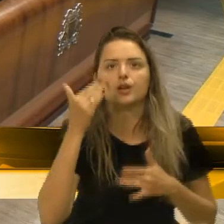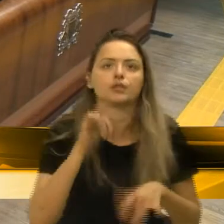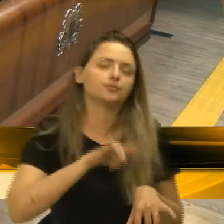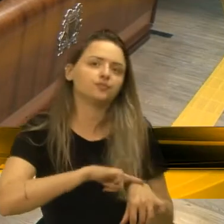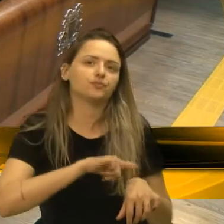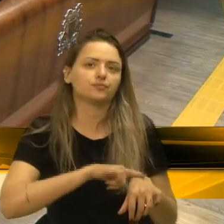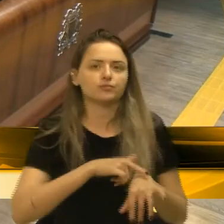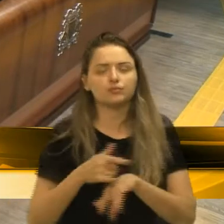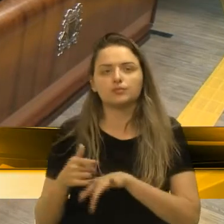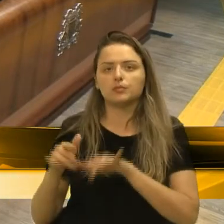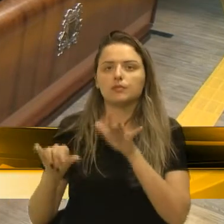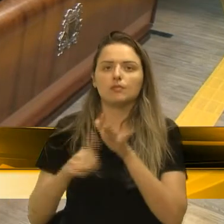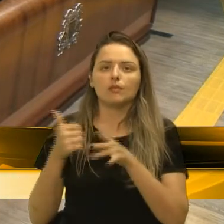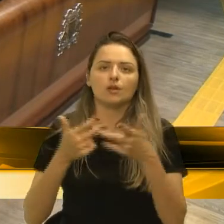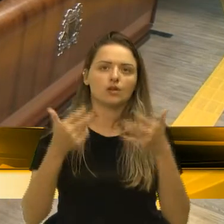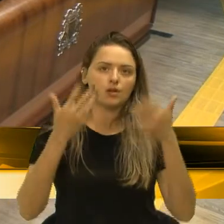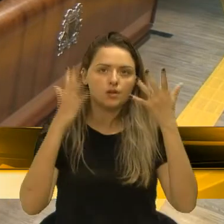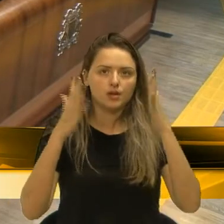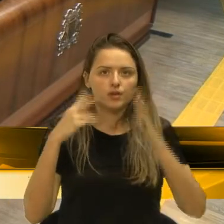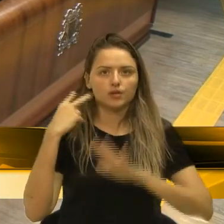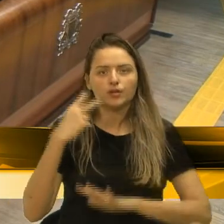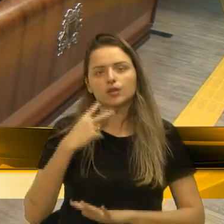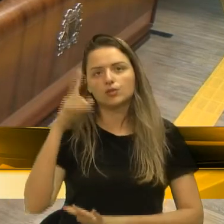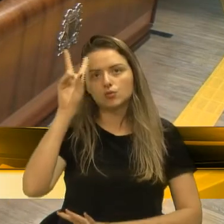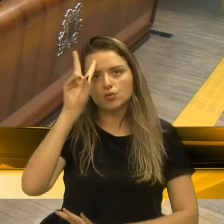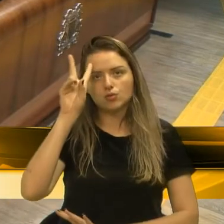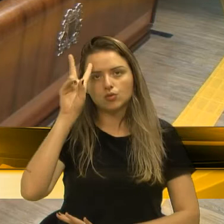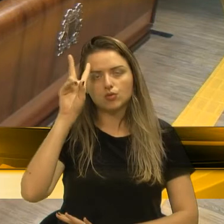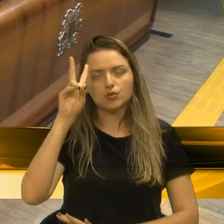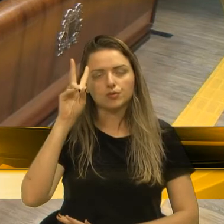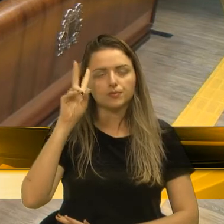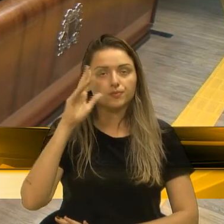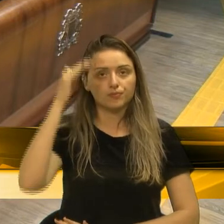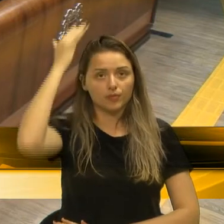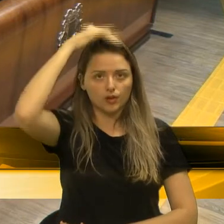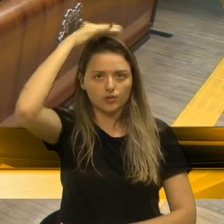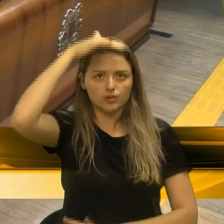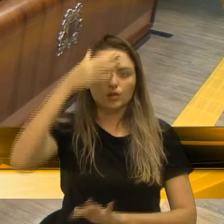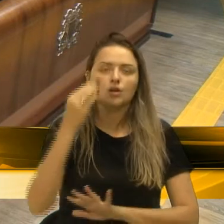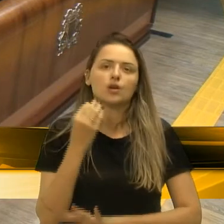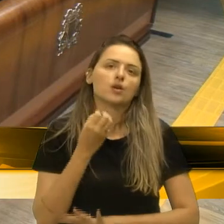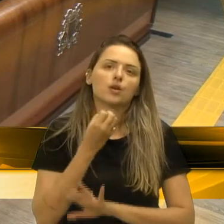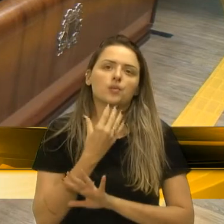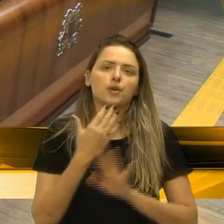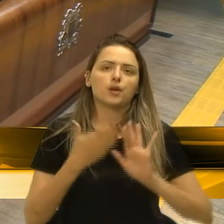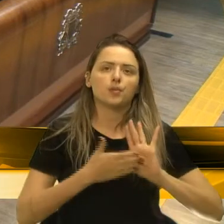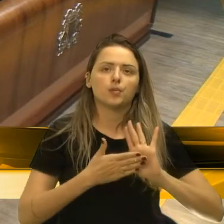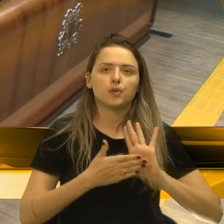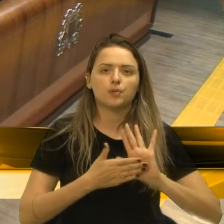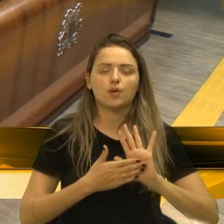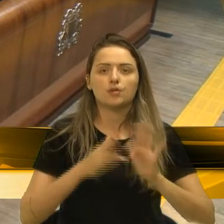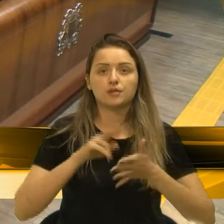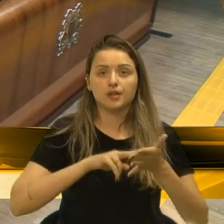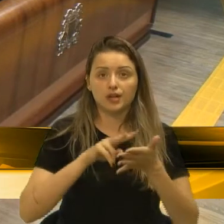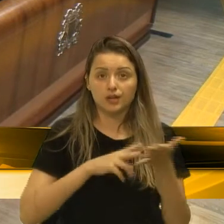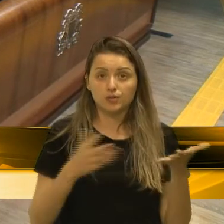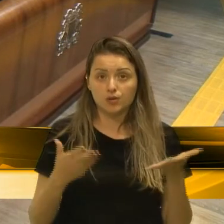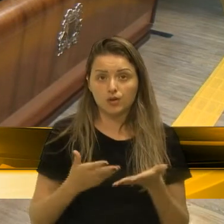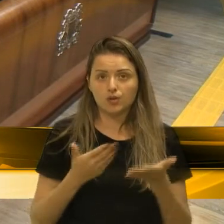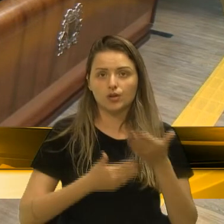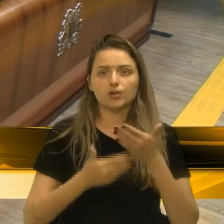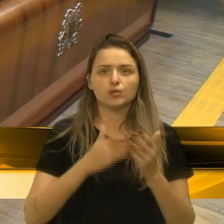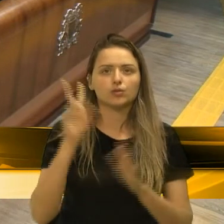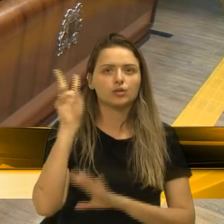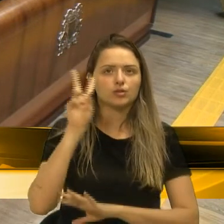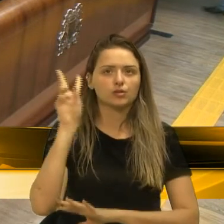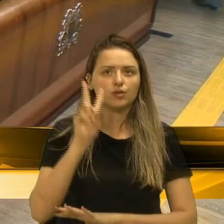vereador Alceu Tomé, por essa bela proposição aqui. E, lendo um pouquinho do histórico aqui, a gente se